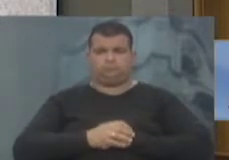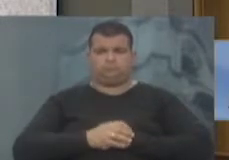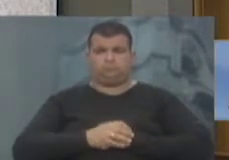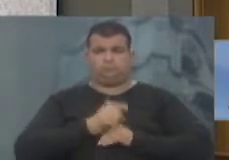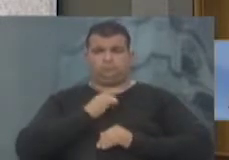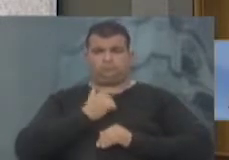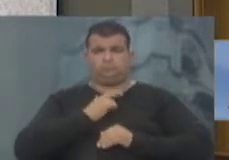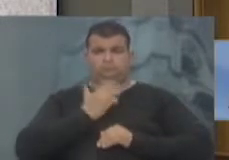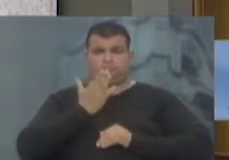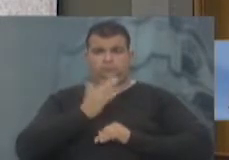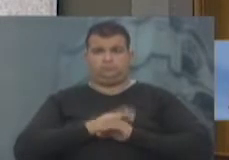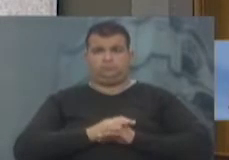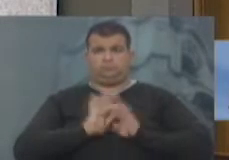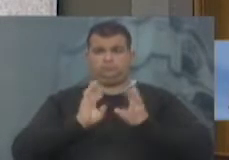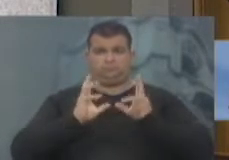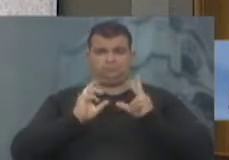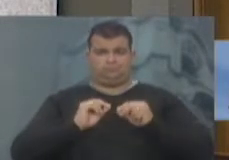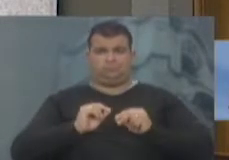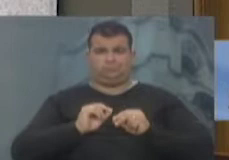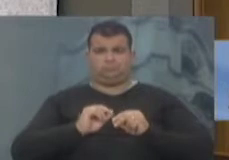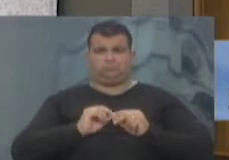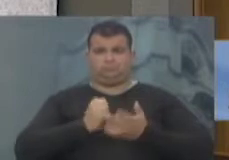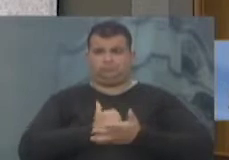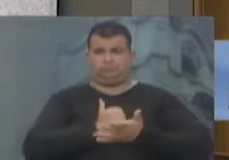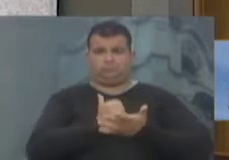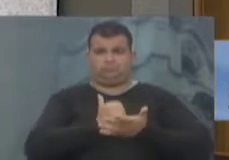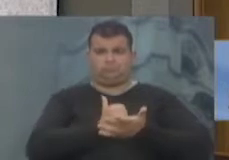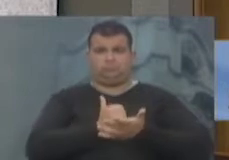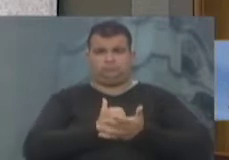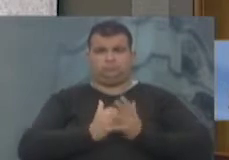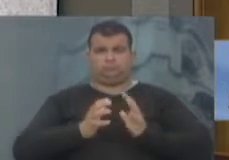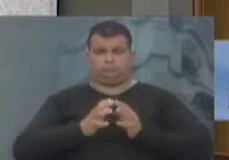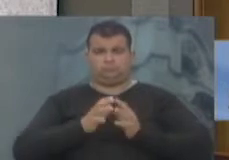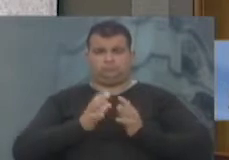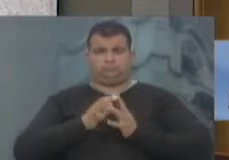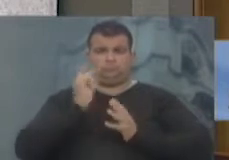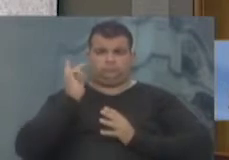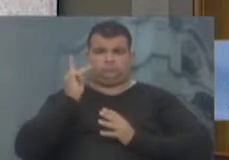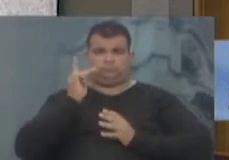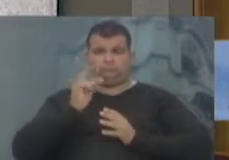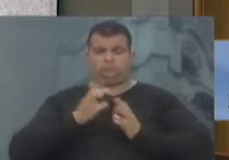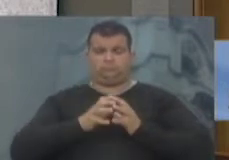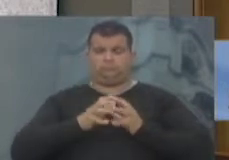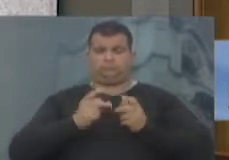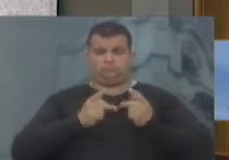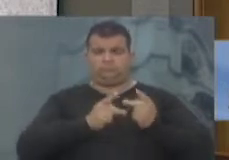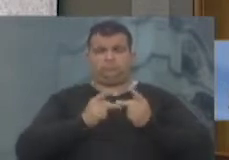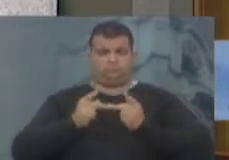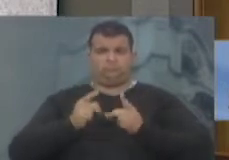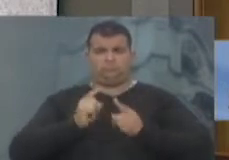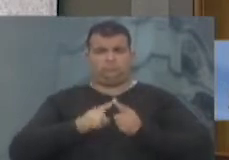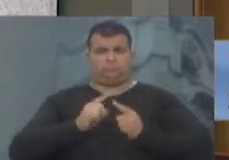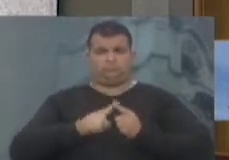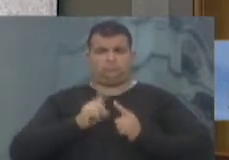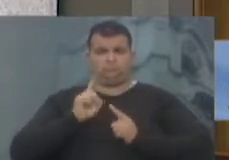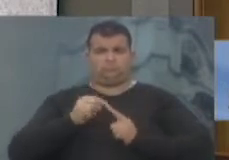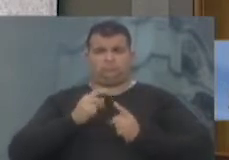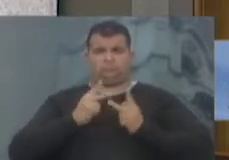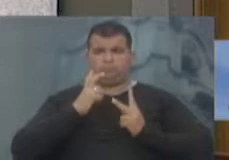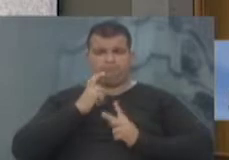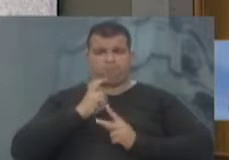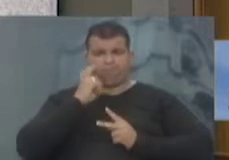o total apoio da Frente Parlamentar do Turismo, porque isso é uma